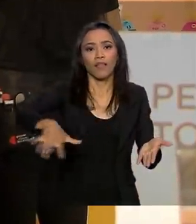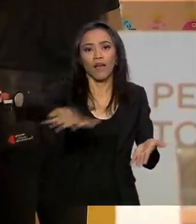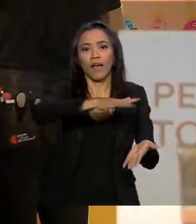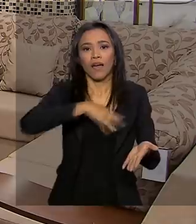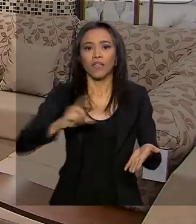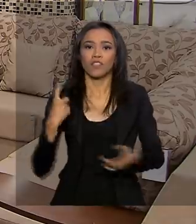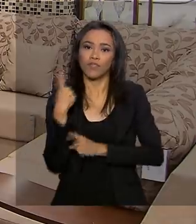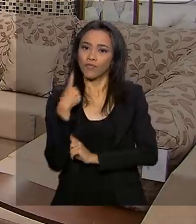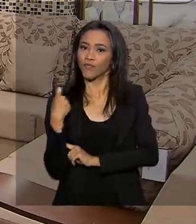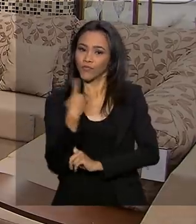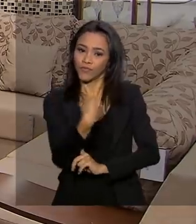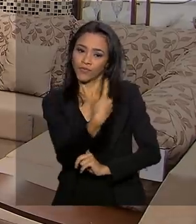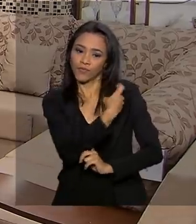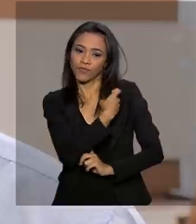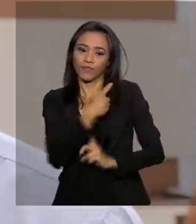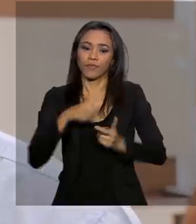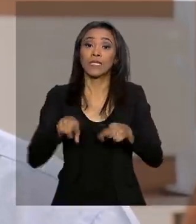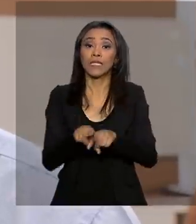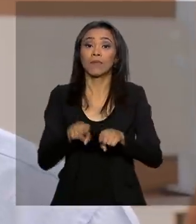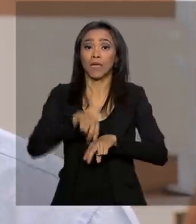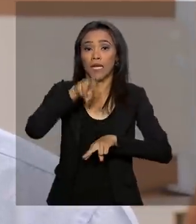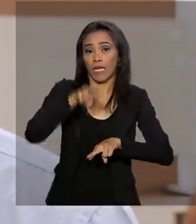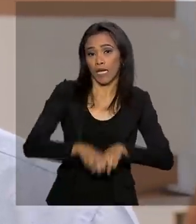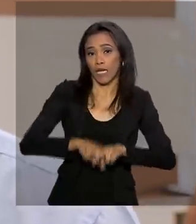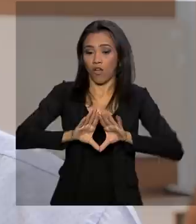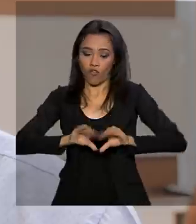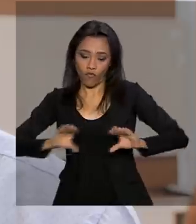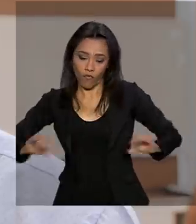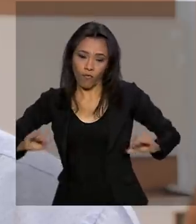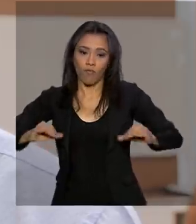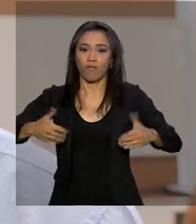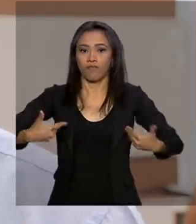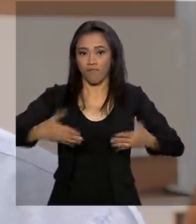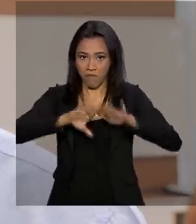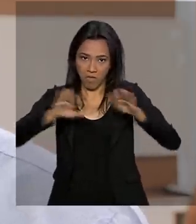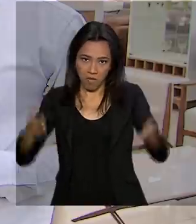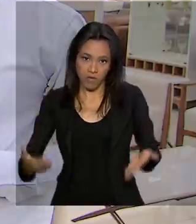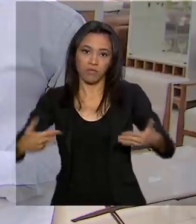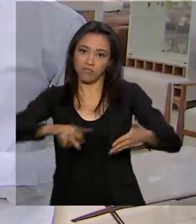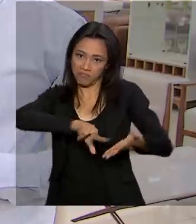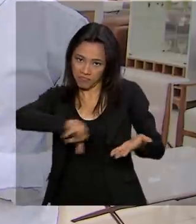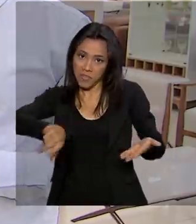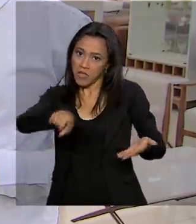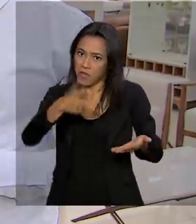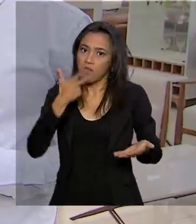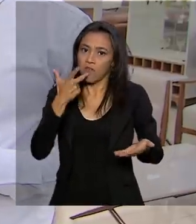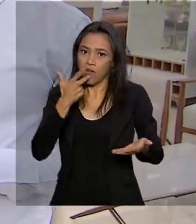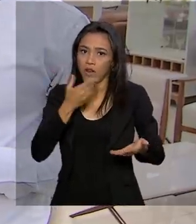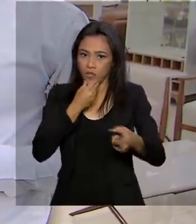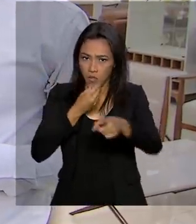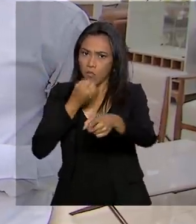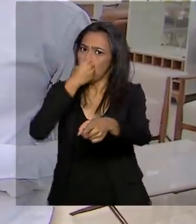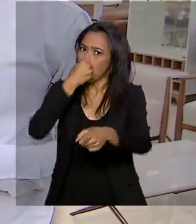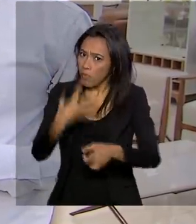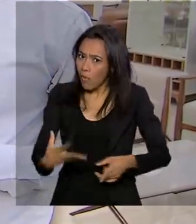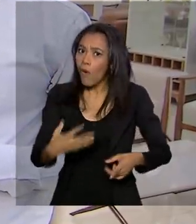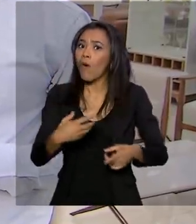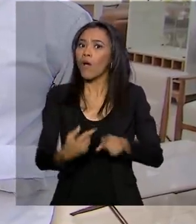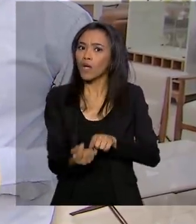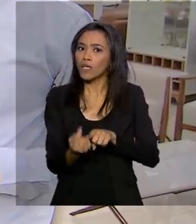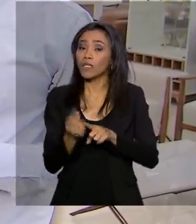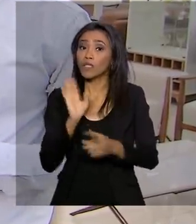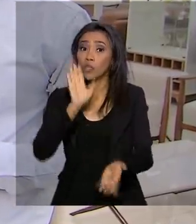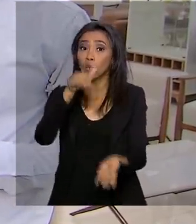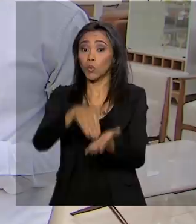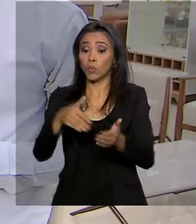perfumaria e de móveis. Esse consultor confirma os bons negócios e acredita que esse último fim de semana da